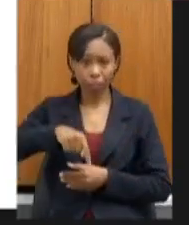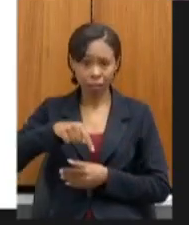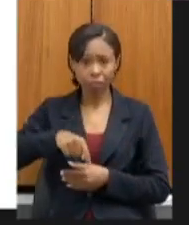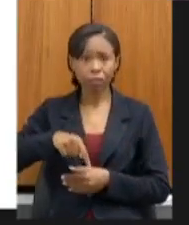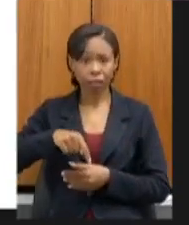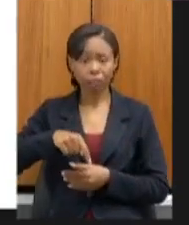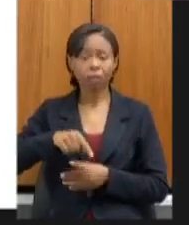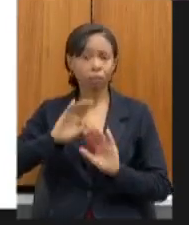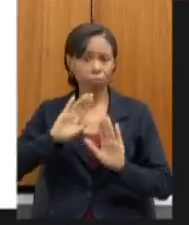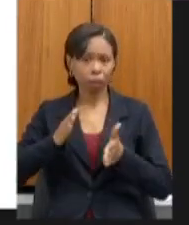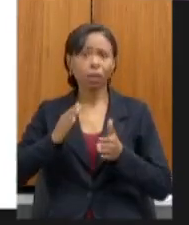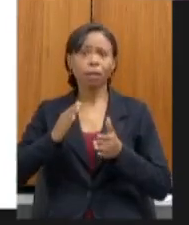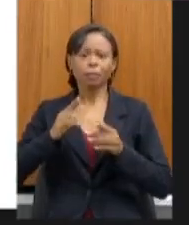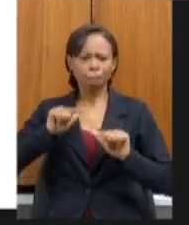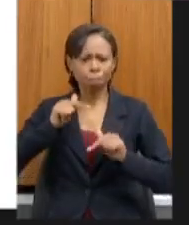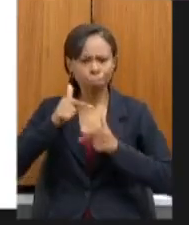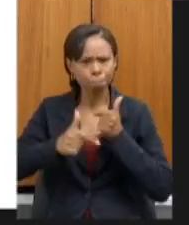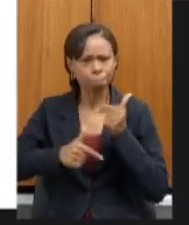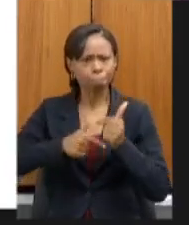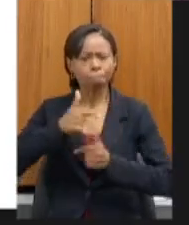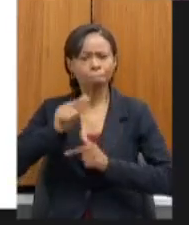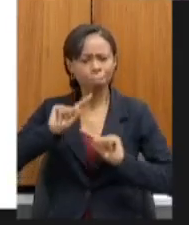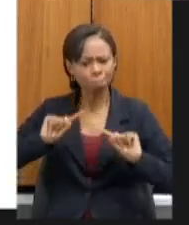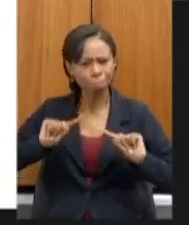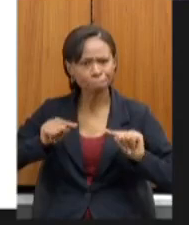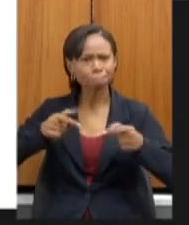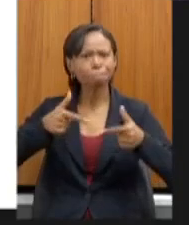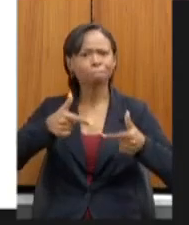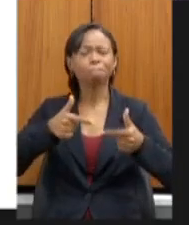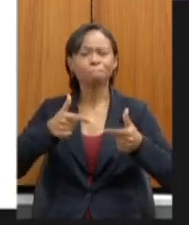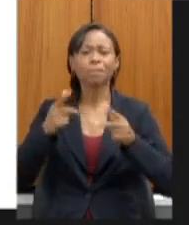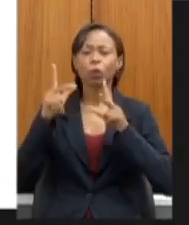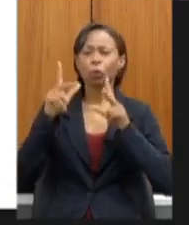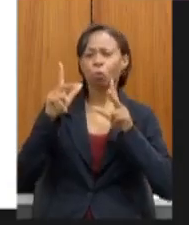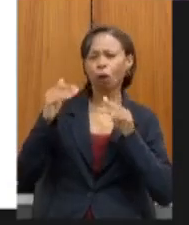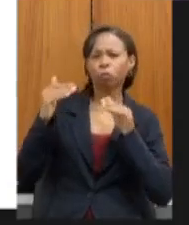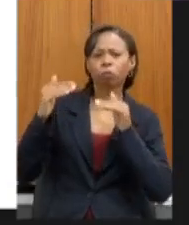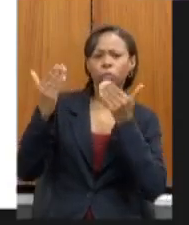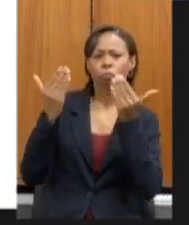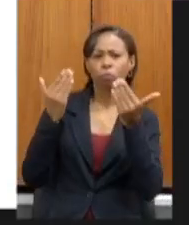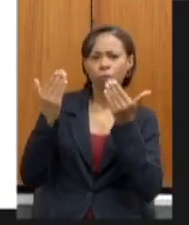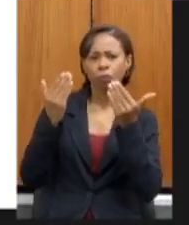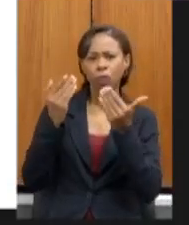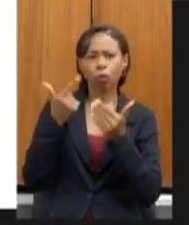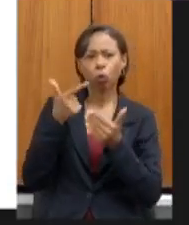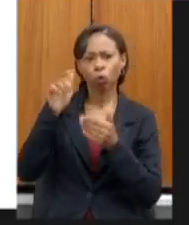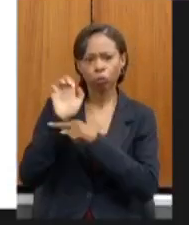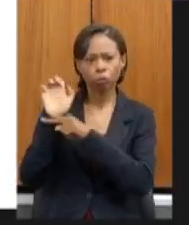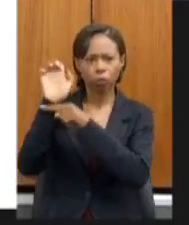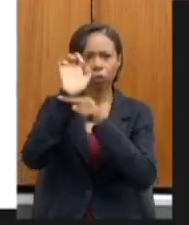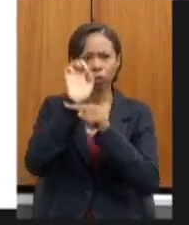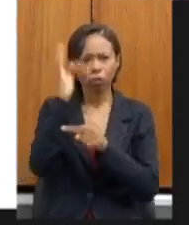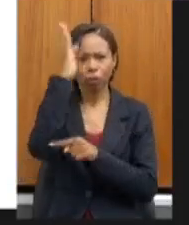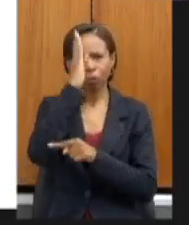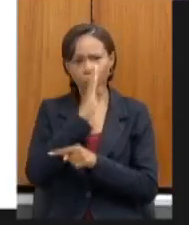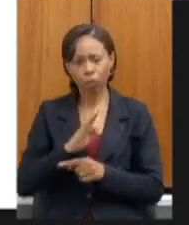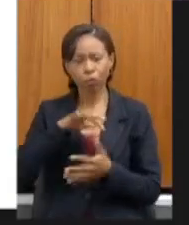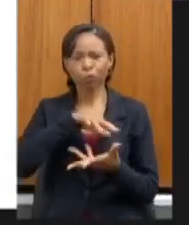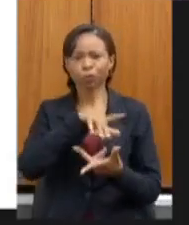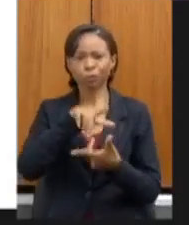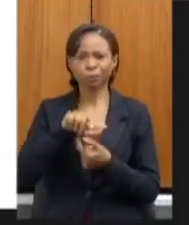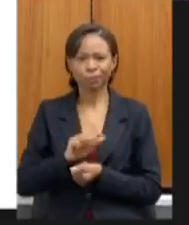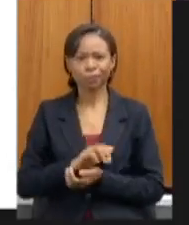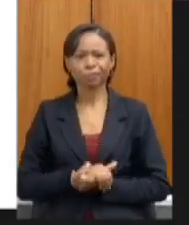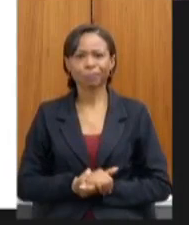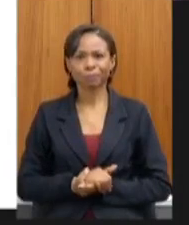vem como a gente vem se desdobrando está equivalente àqueles que estão mais se esforçando as lideranças tanto do Brasil quanto do mundo por favor